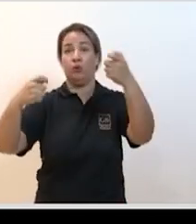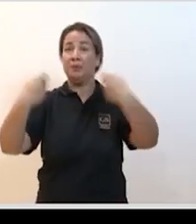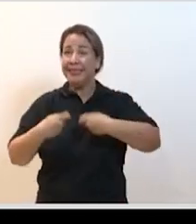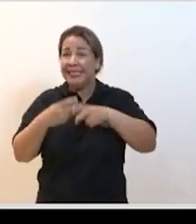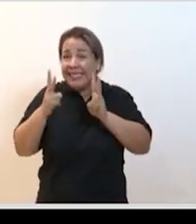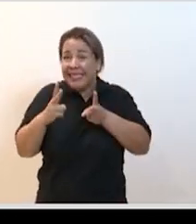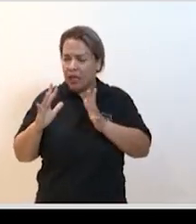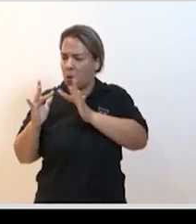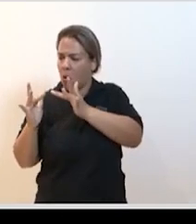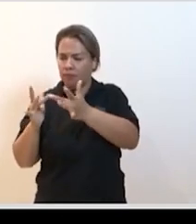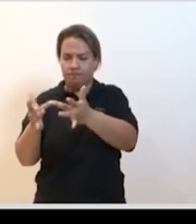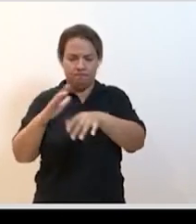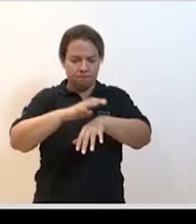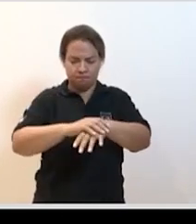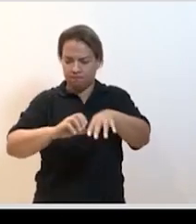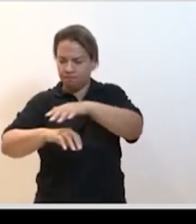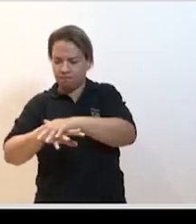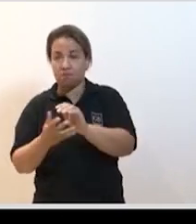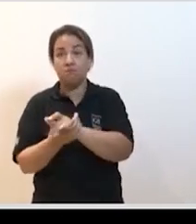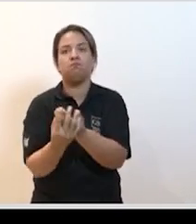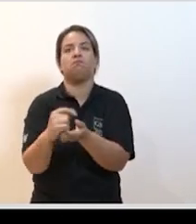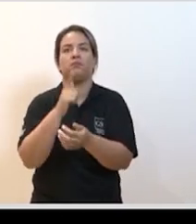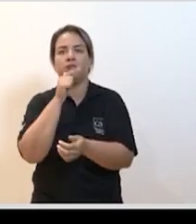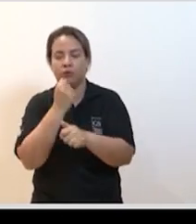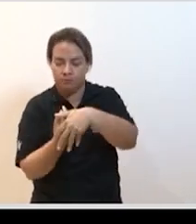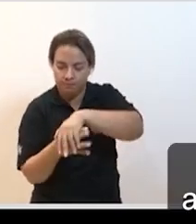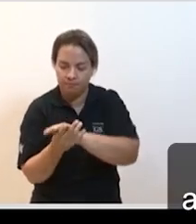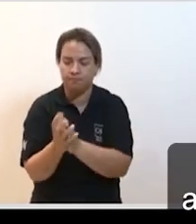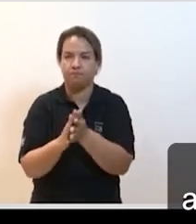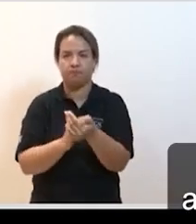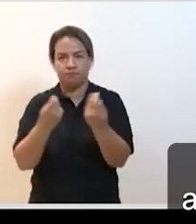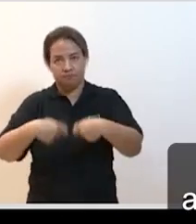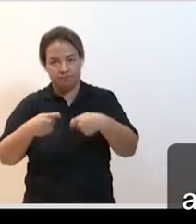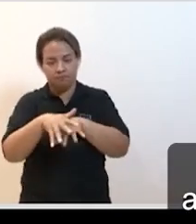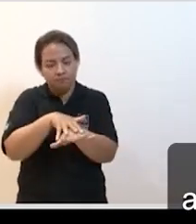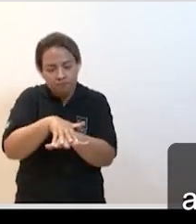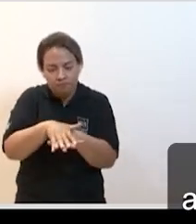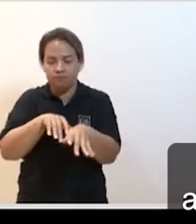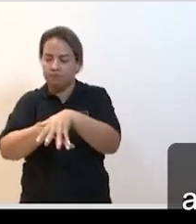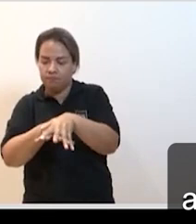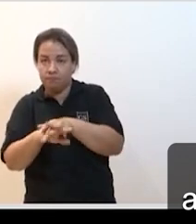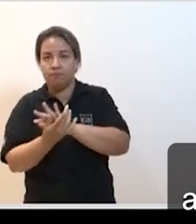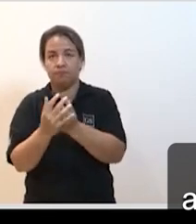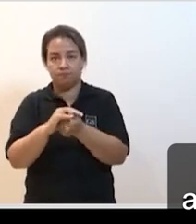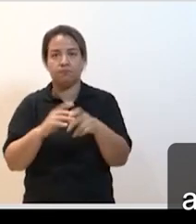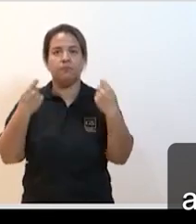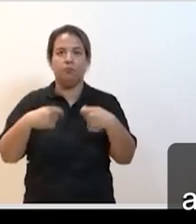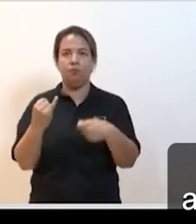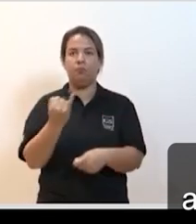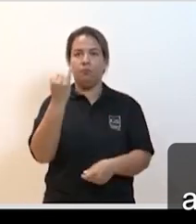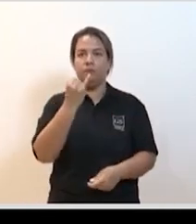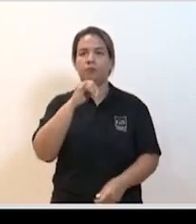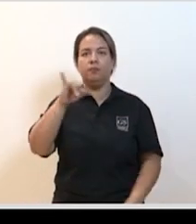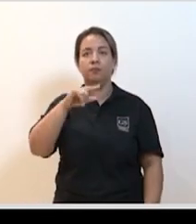que a mão entra em contato com uma superfície que entrou em contato com a mão de outra pessoa então se a gente conseguir esses dois aspectos a gente vai